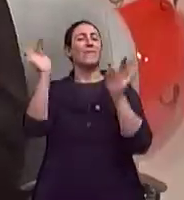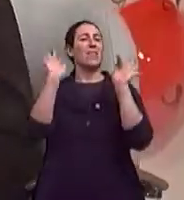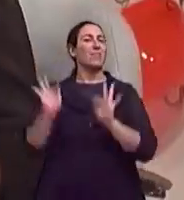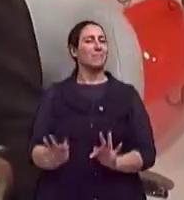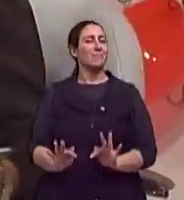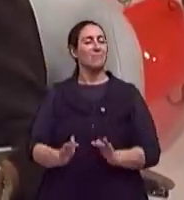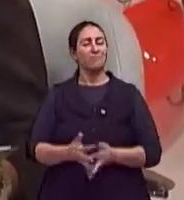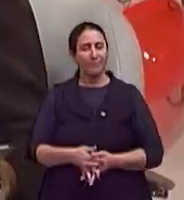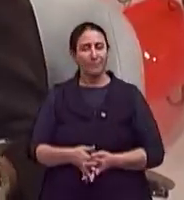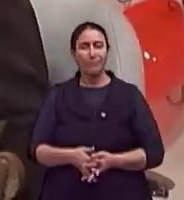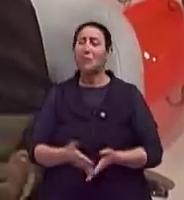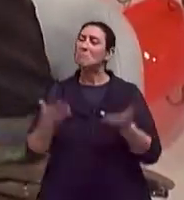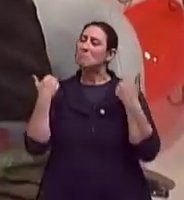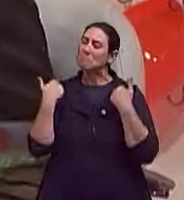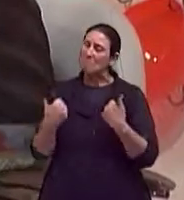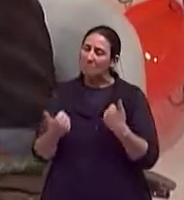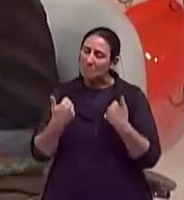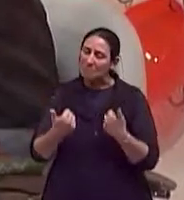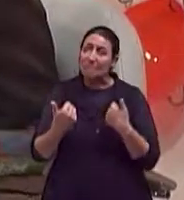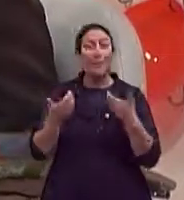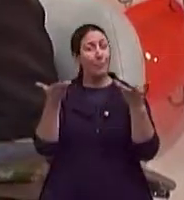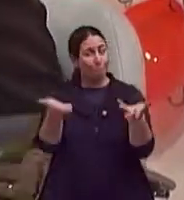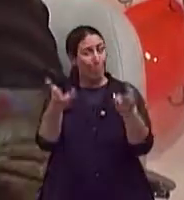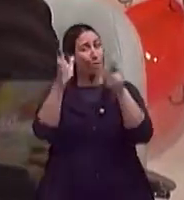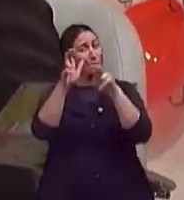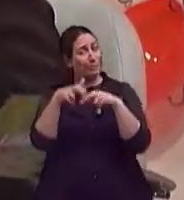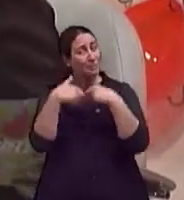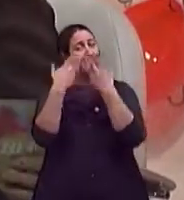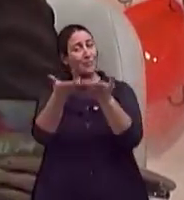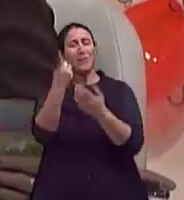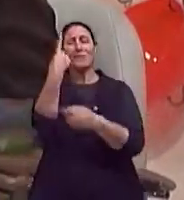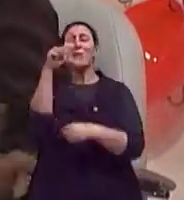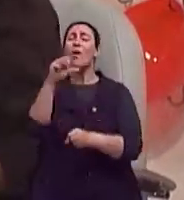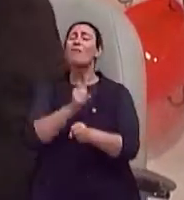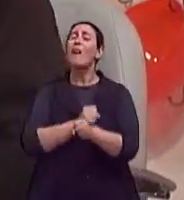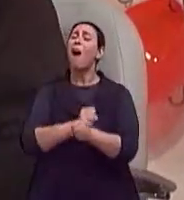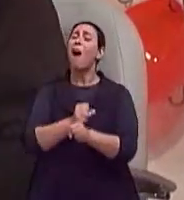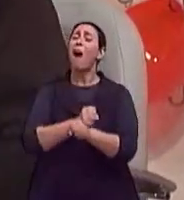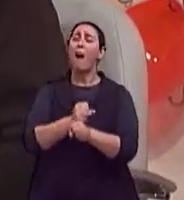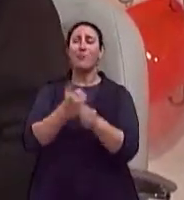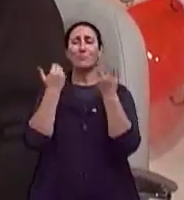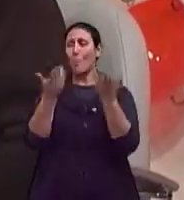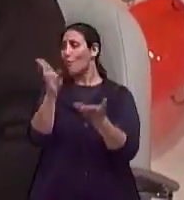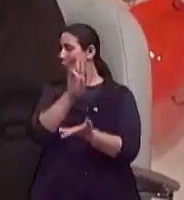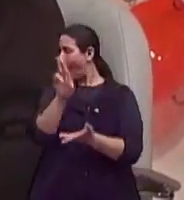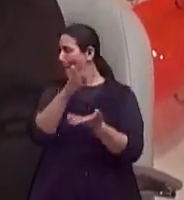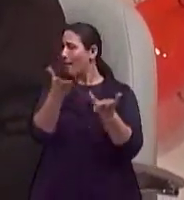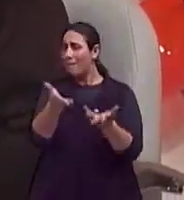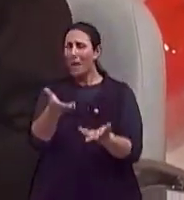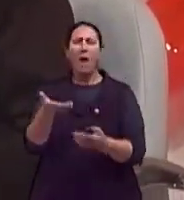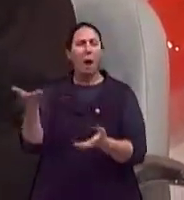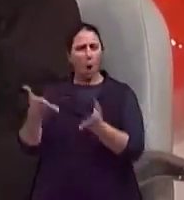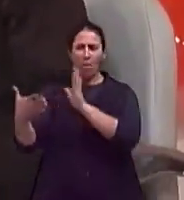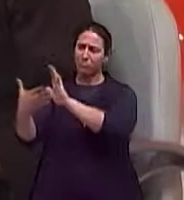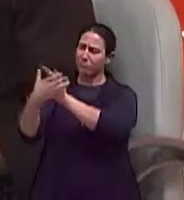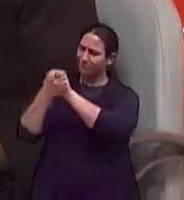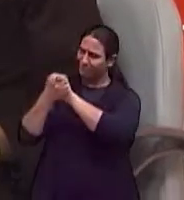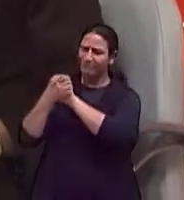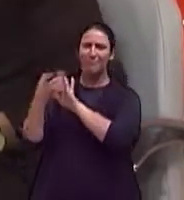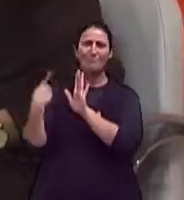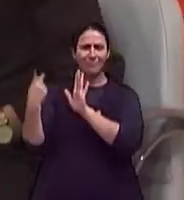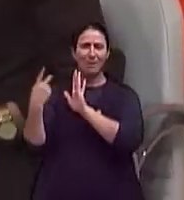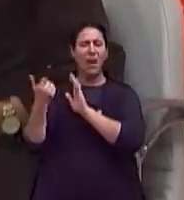aí. E é isso que a gente quer, né? Por isso o nome desse programa, 19 anos no ar. Doutor, me dê a mão esquerda aqui, que nós vamos terminar de mãos